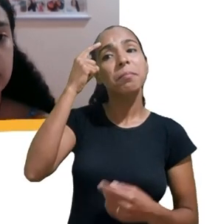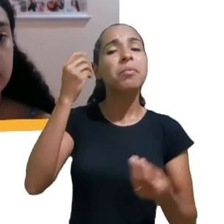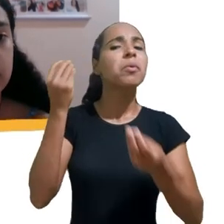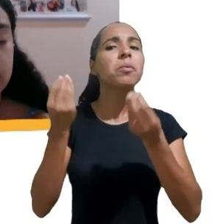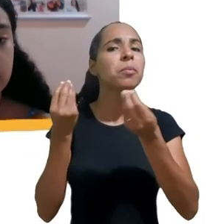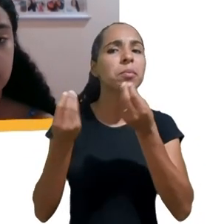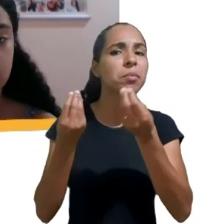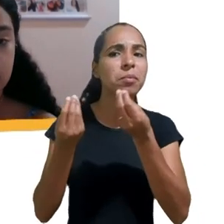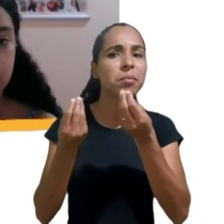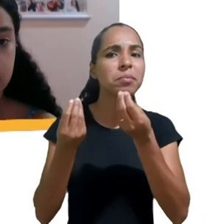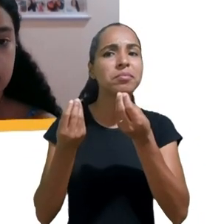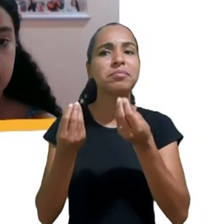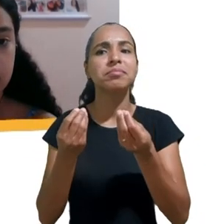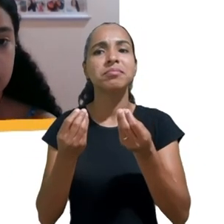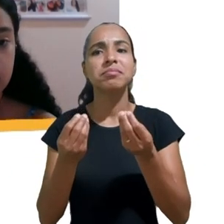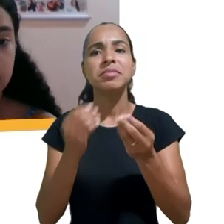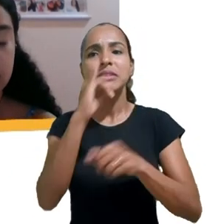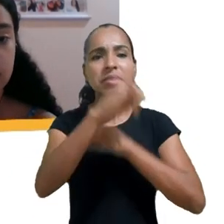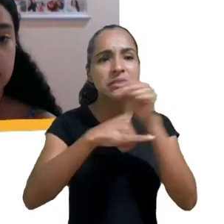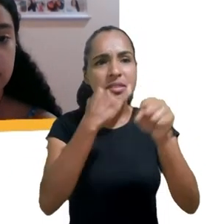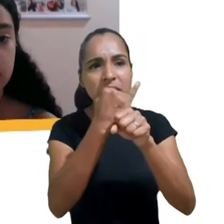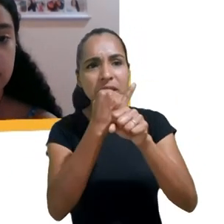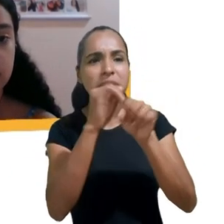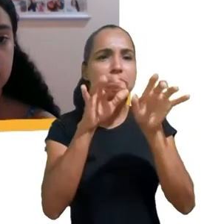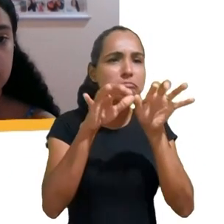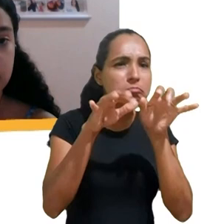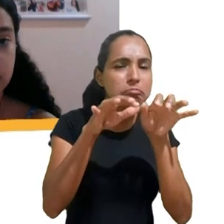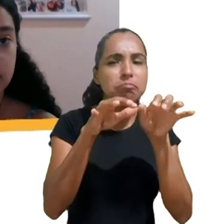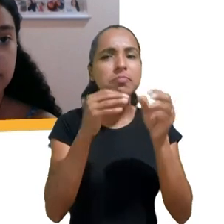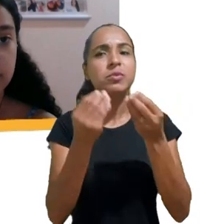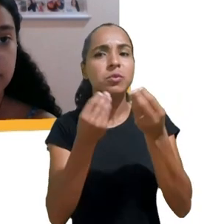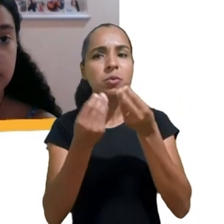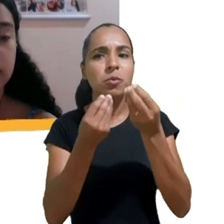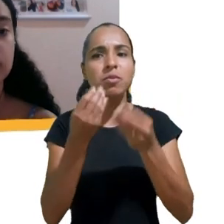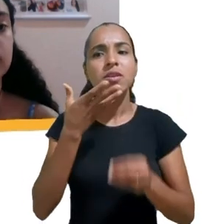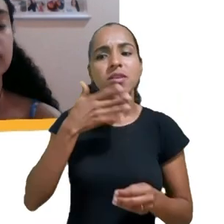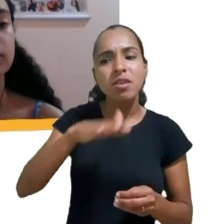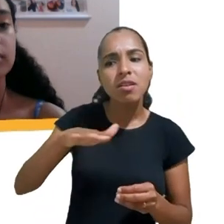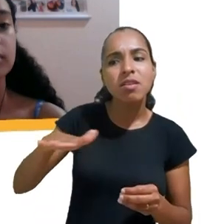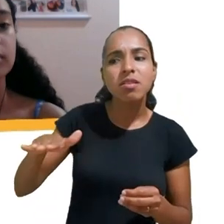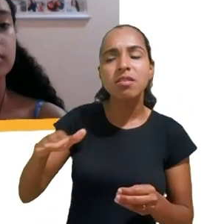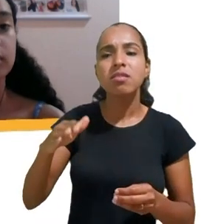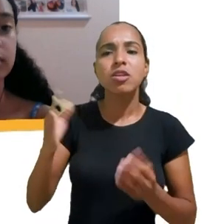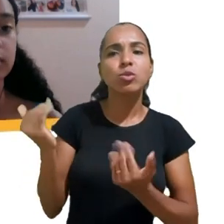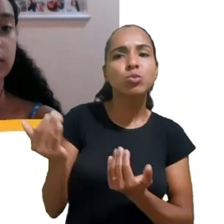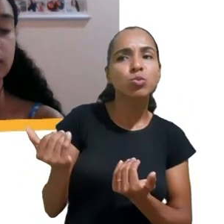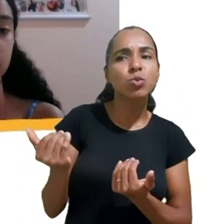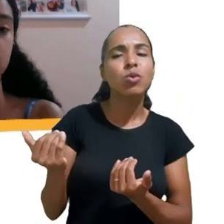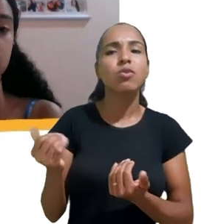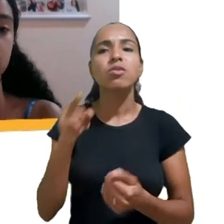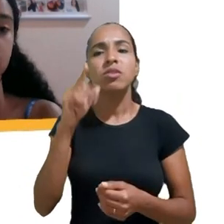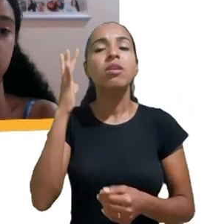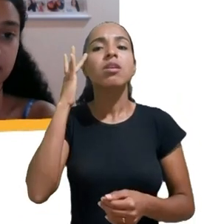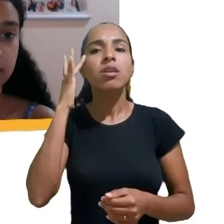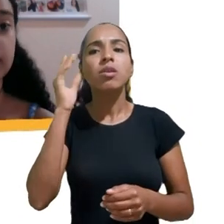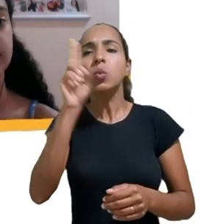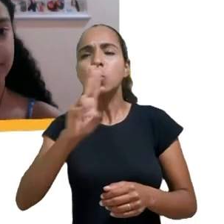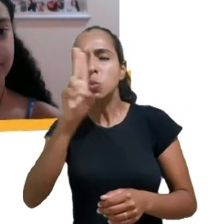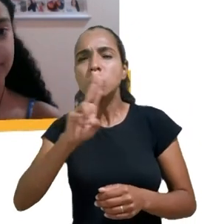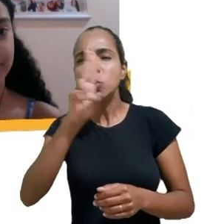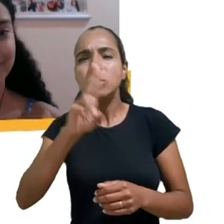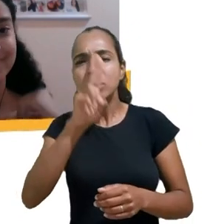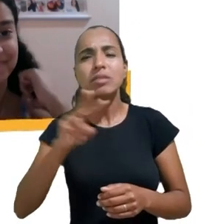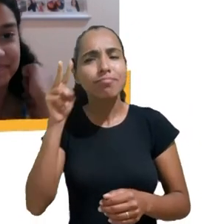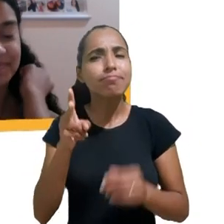dos adolescentes. Você acha que esse uso constante das redes sociais, ainda mais no contexto da pandemia, né, que a gente está